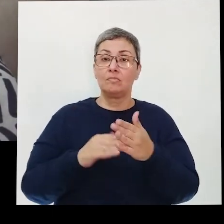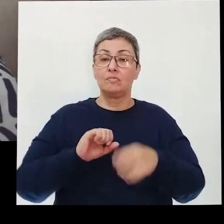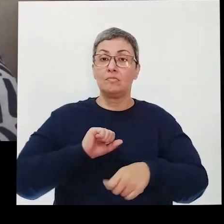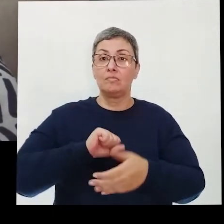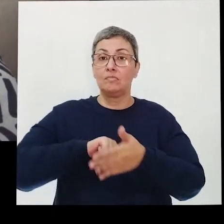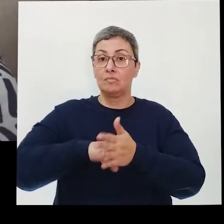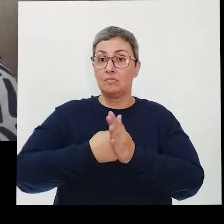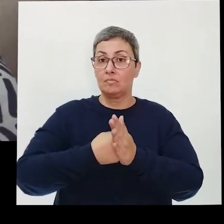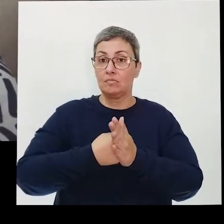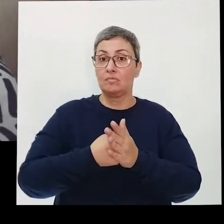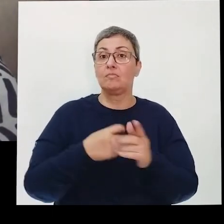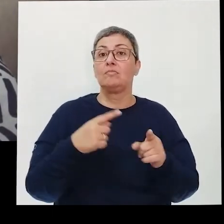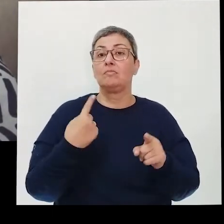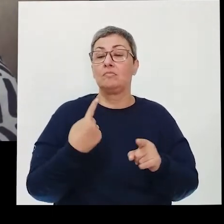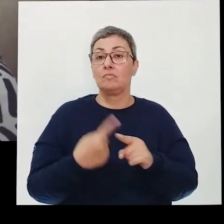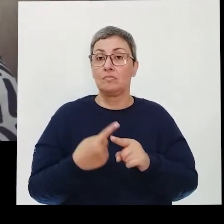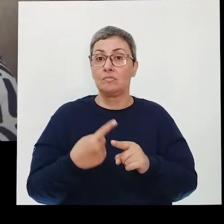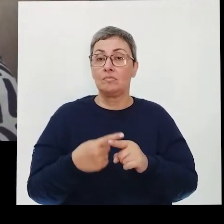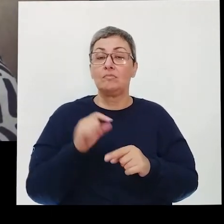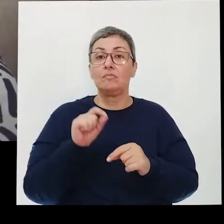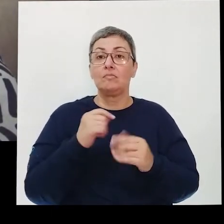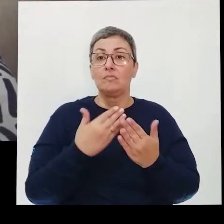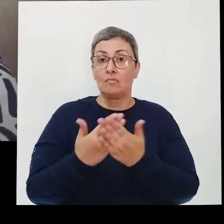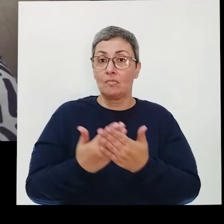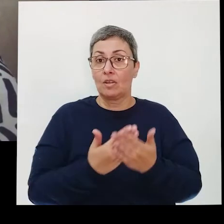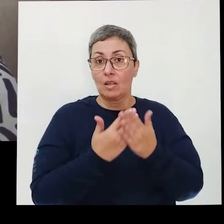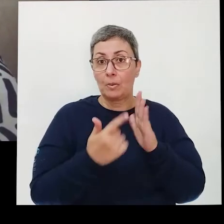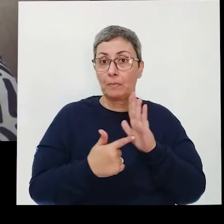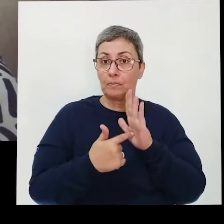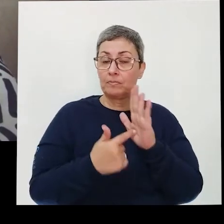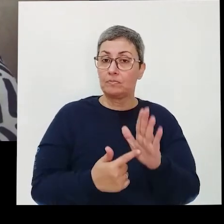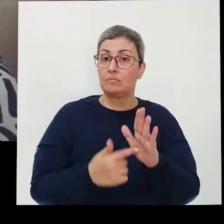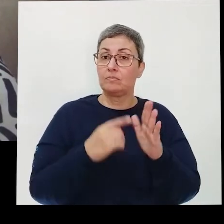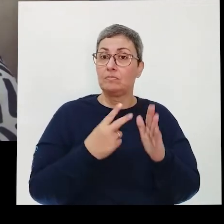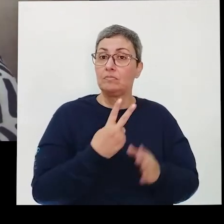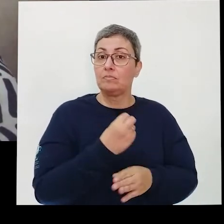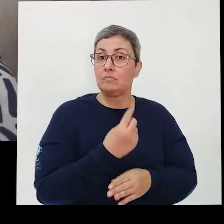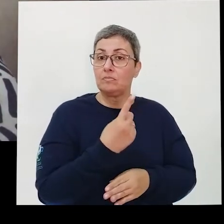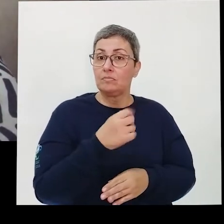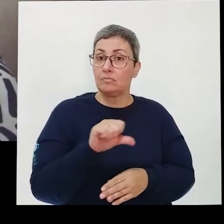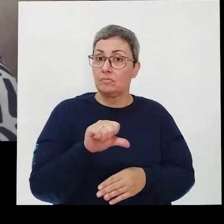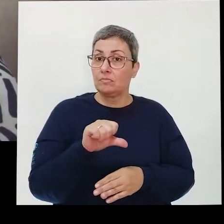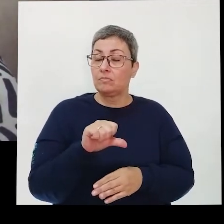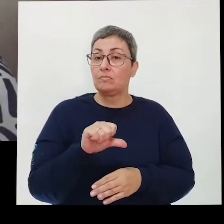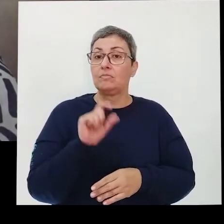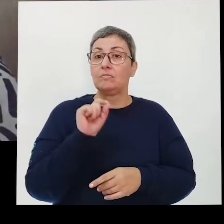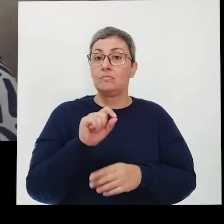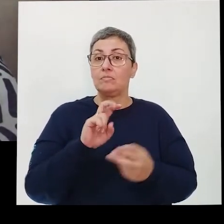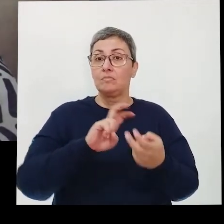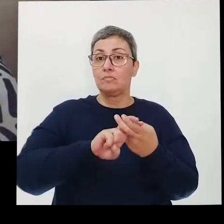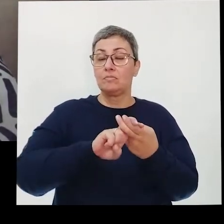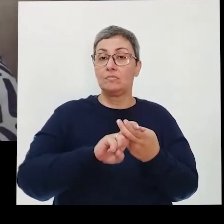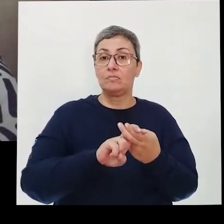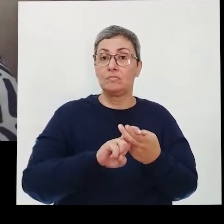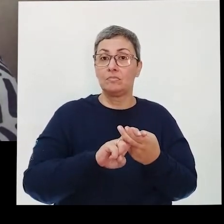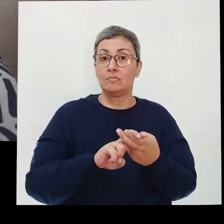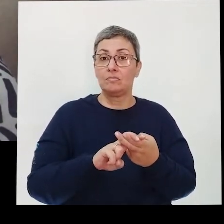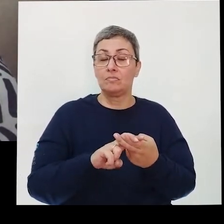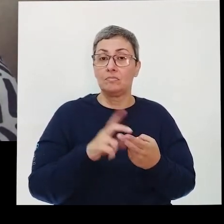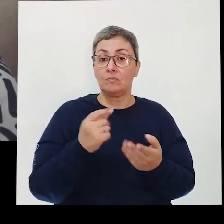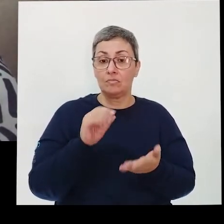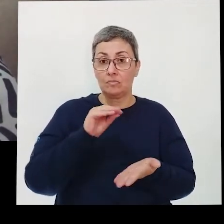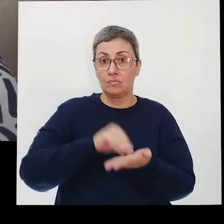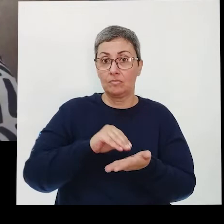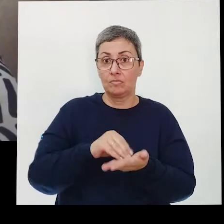congelados. Estudos apontam que só em 2019 o SUS deixou de ganhar,